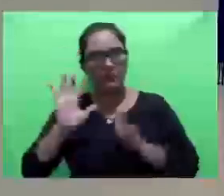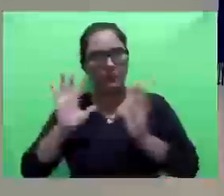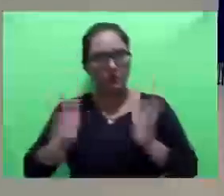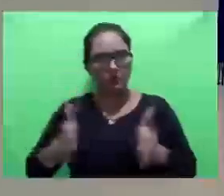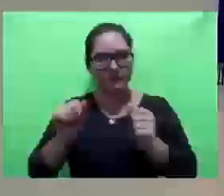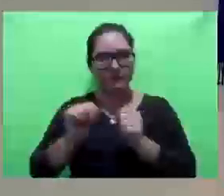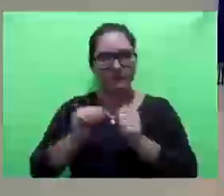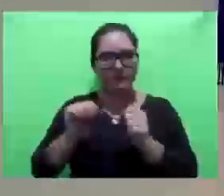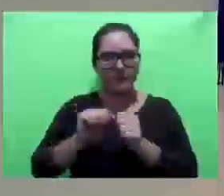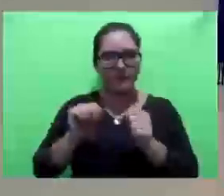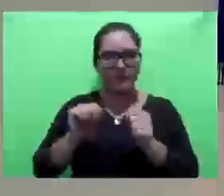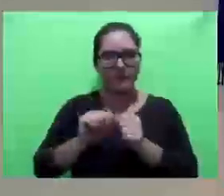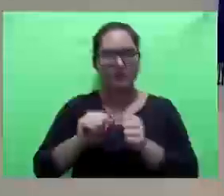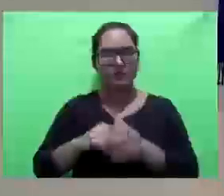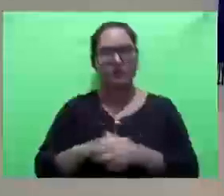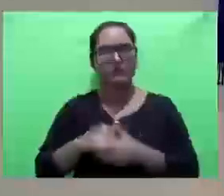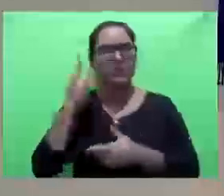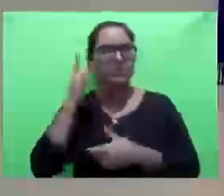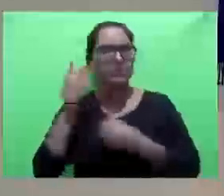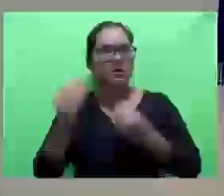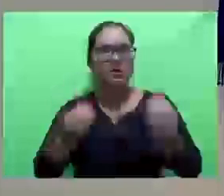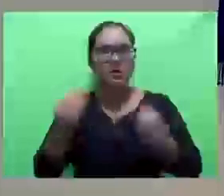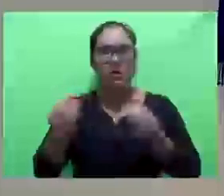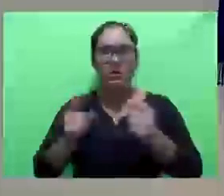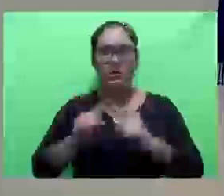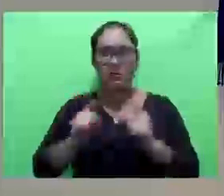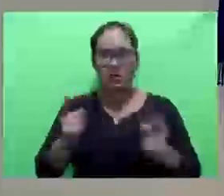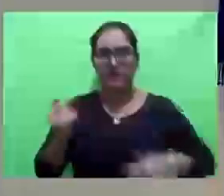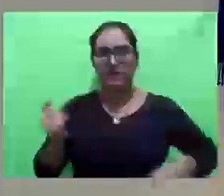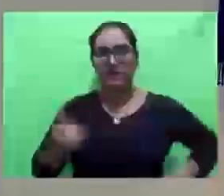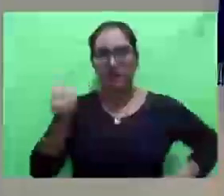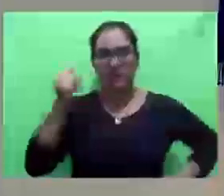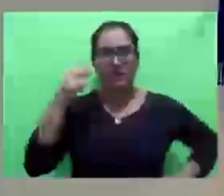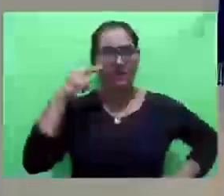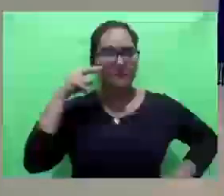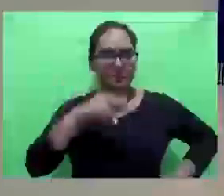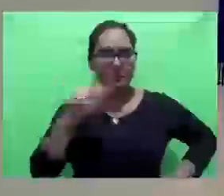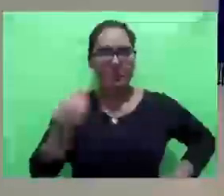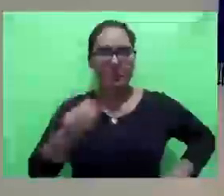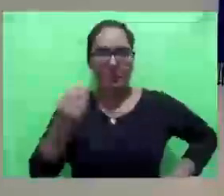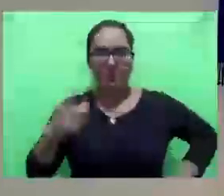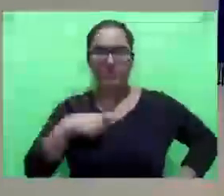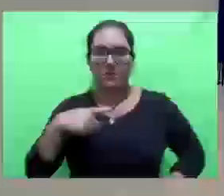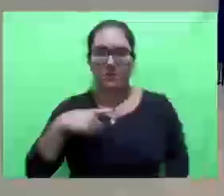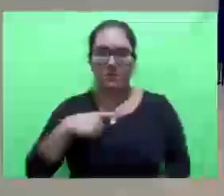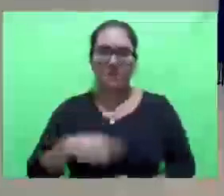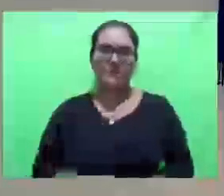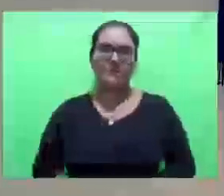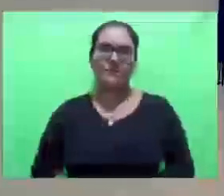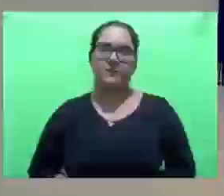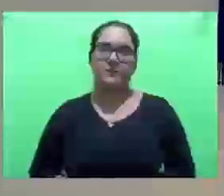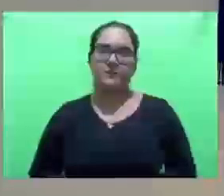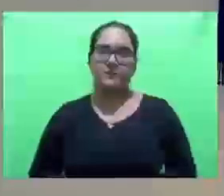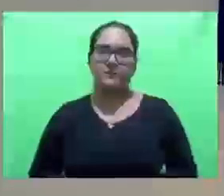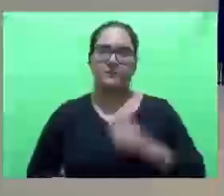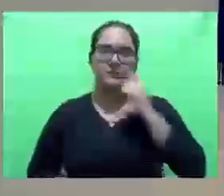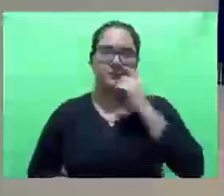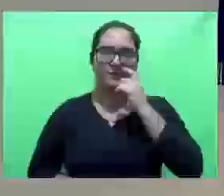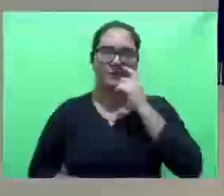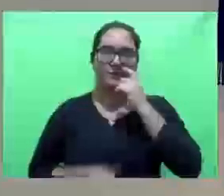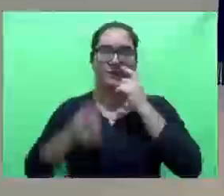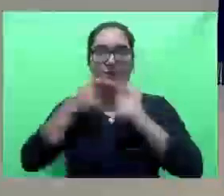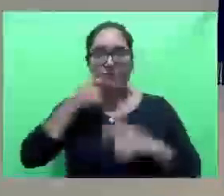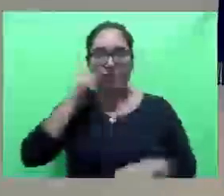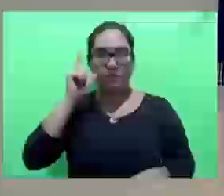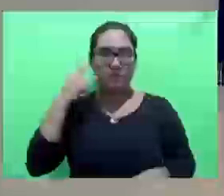liberou, não sei como é que está, mas é importante eu marcando uma olhada para nós, não Marconi? Como é está isso aí, não é? E o som ontem, como o